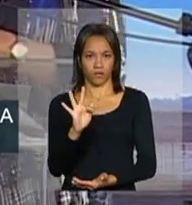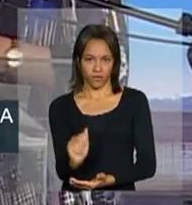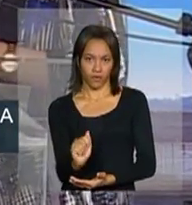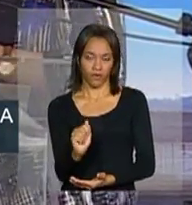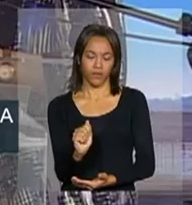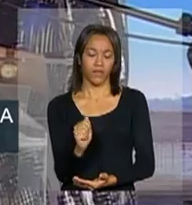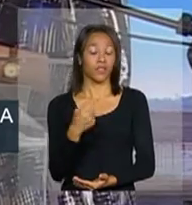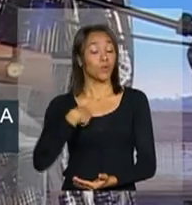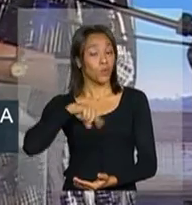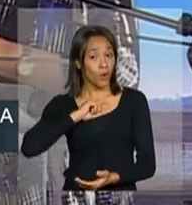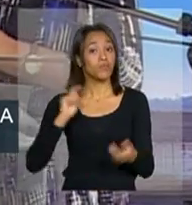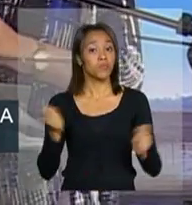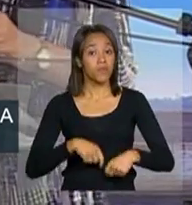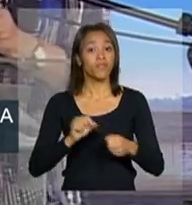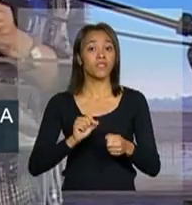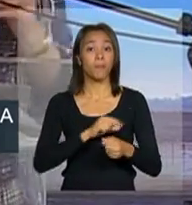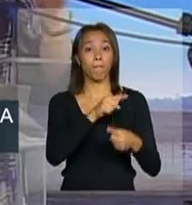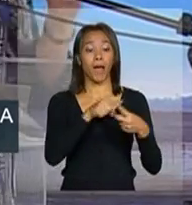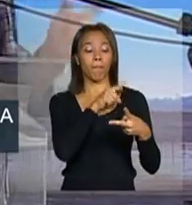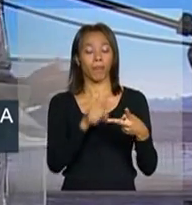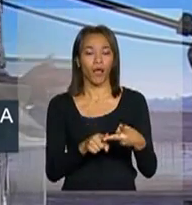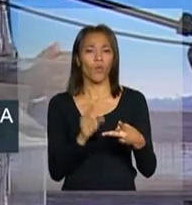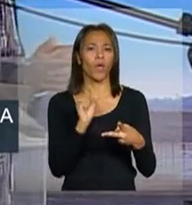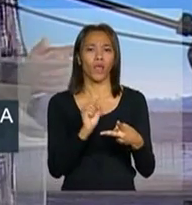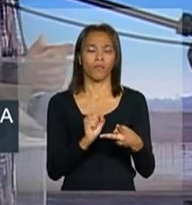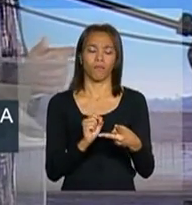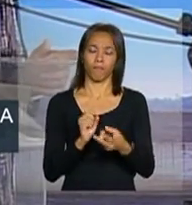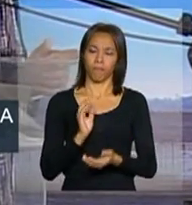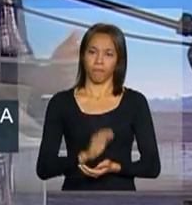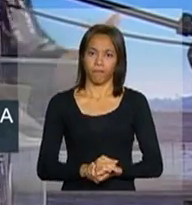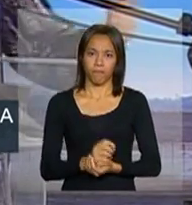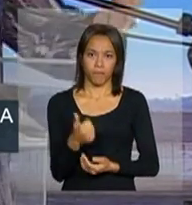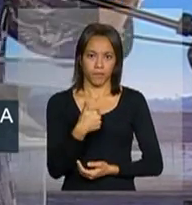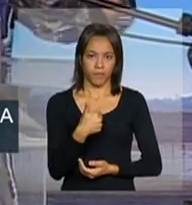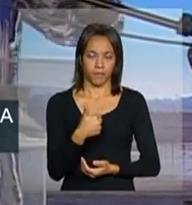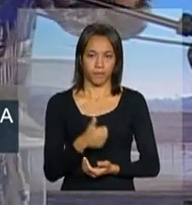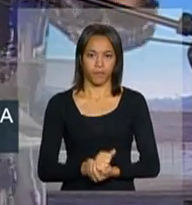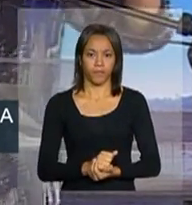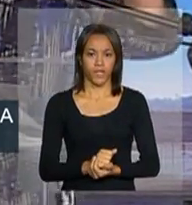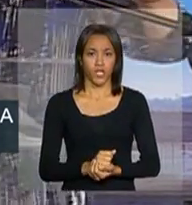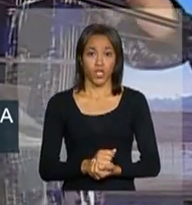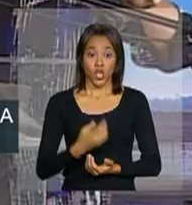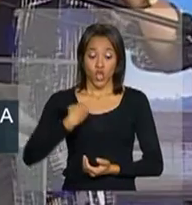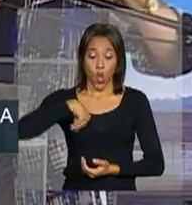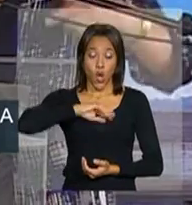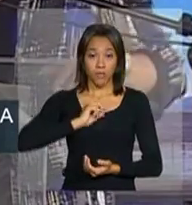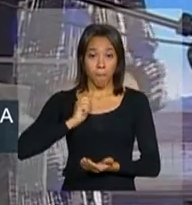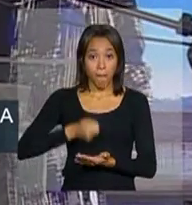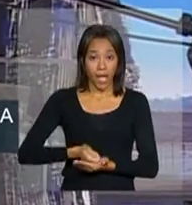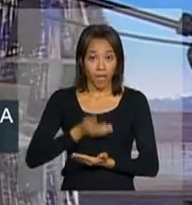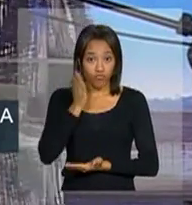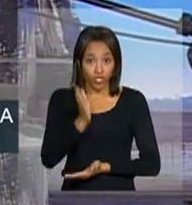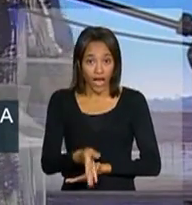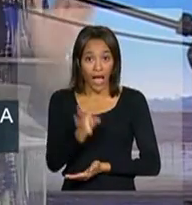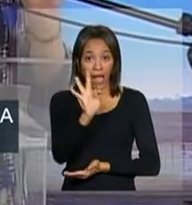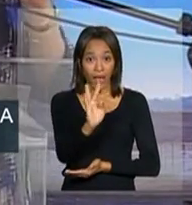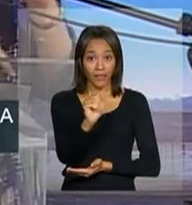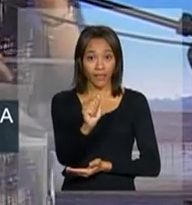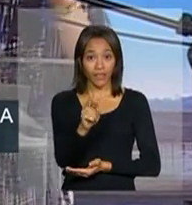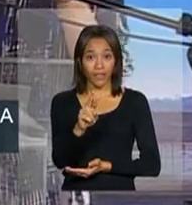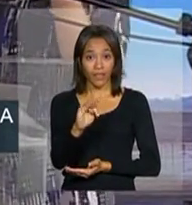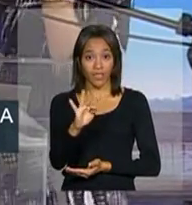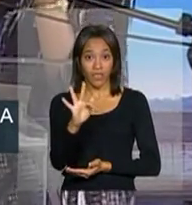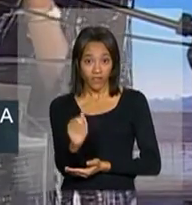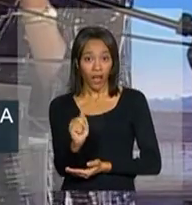fazer duas coisas. Transferir. Isso que nós pagamos para as nossas tarifas,